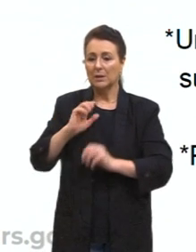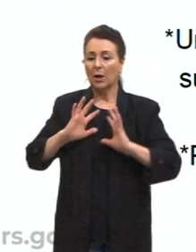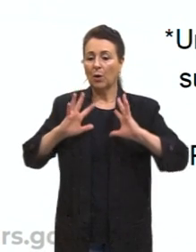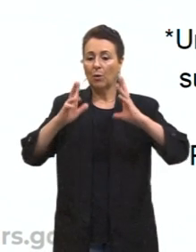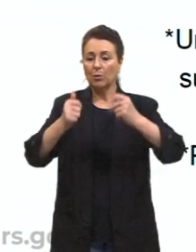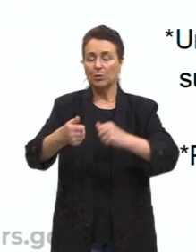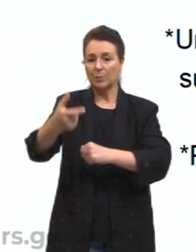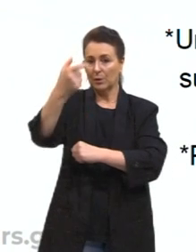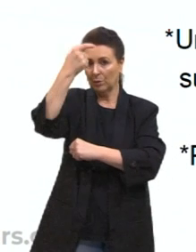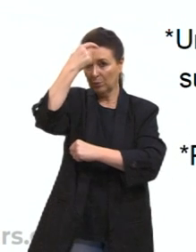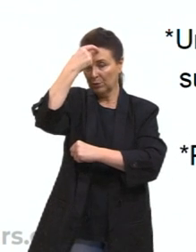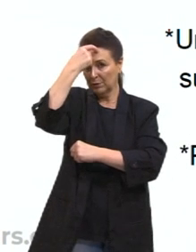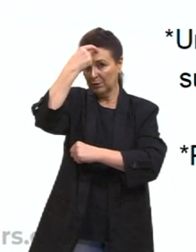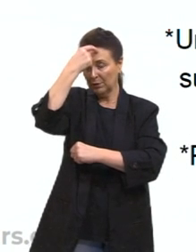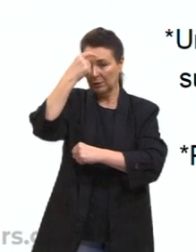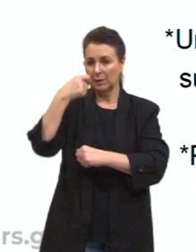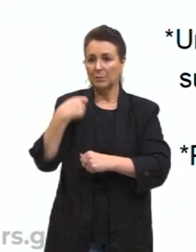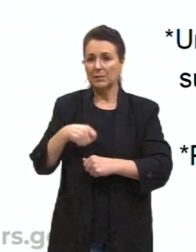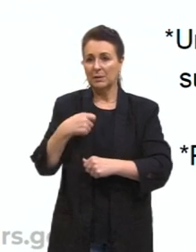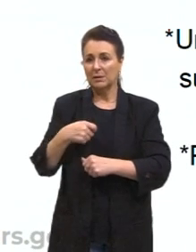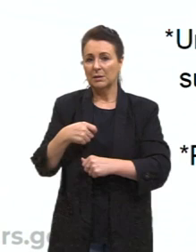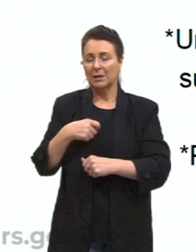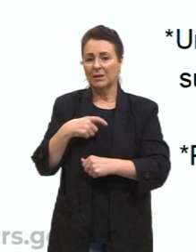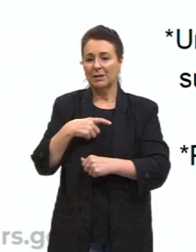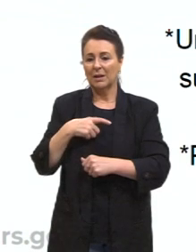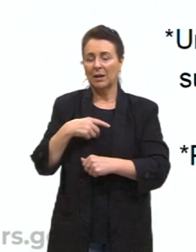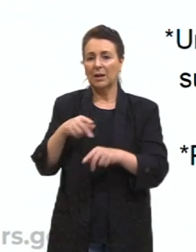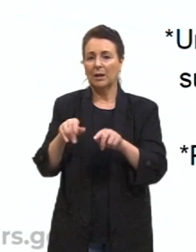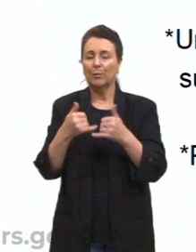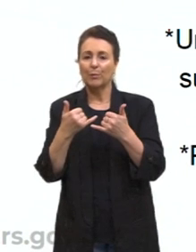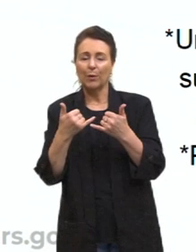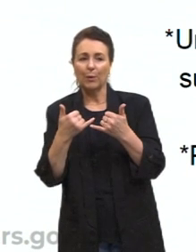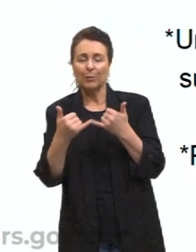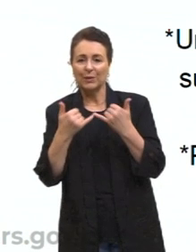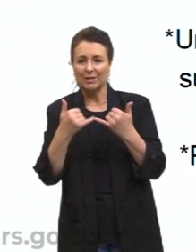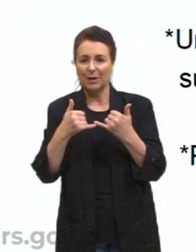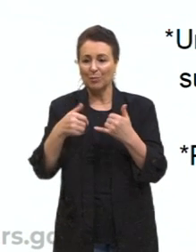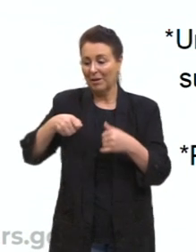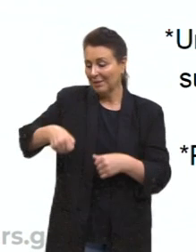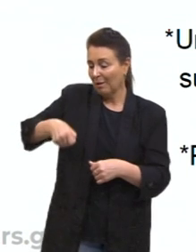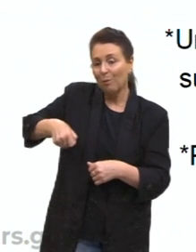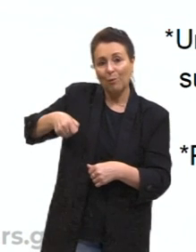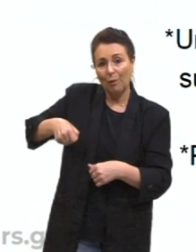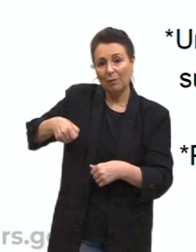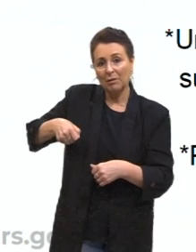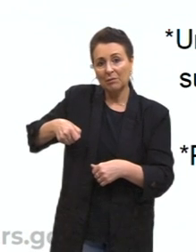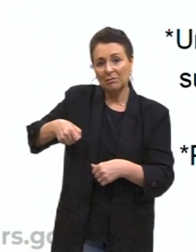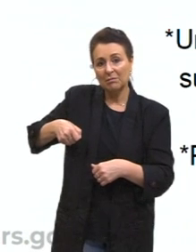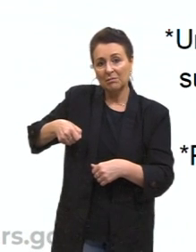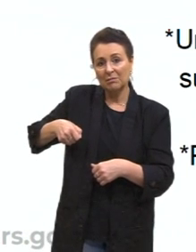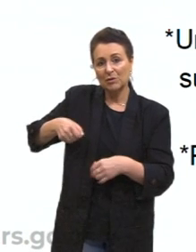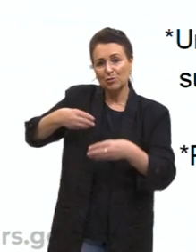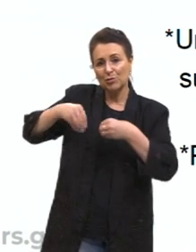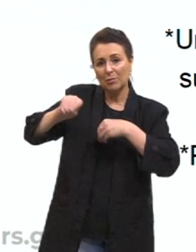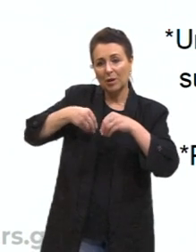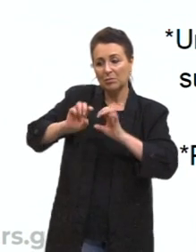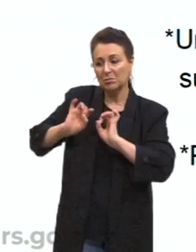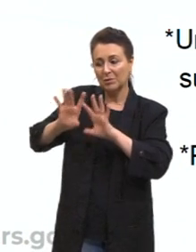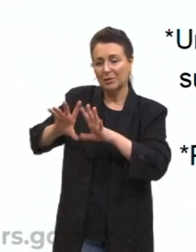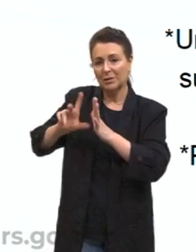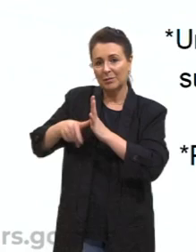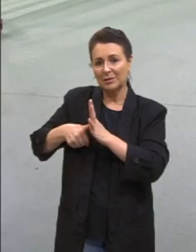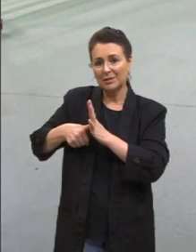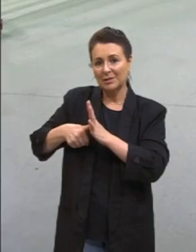Nossas compras, enfim... Sacolinha, por exemplo, né? O que você faz com a sacolinha e depois vai fora da sacolinha do mercado?